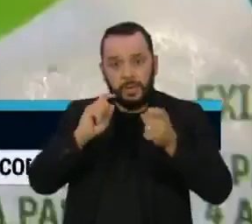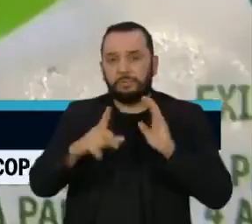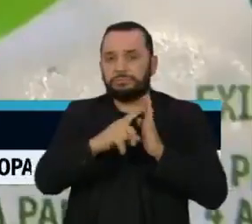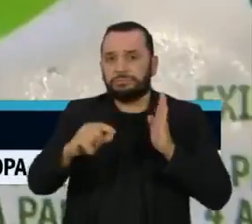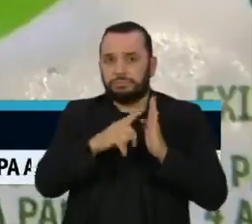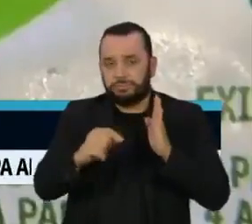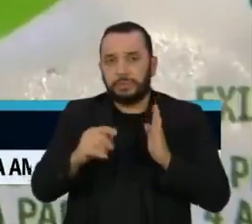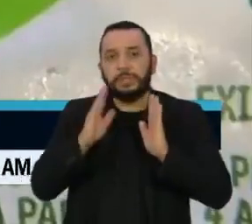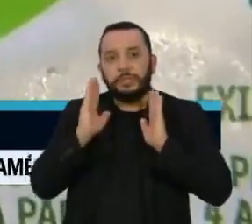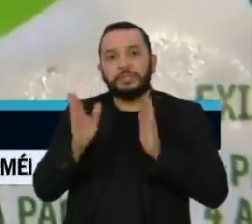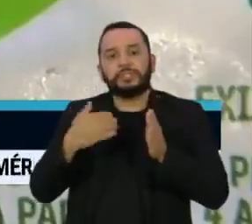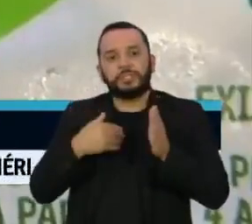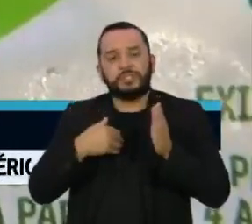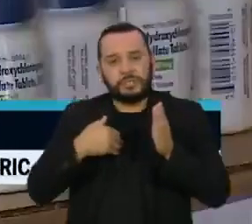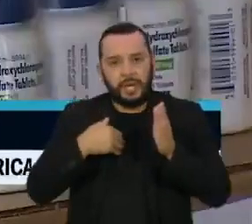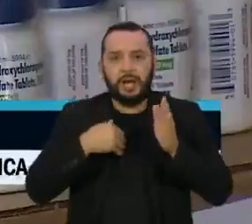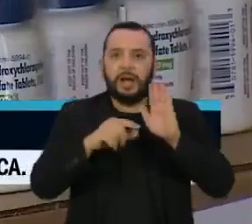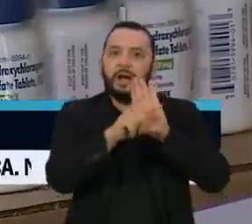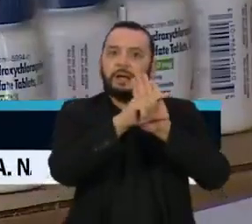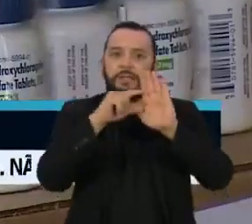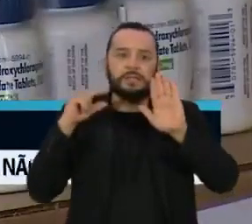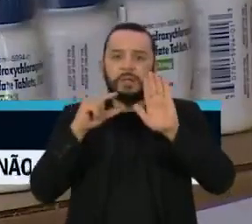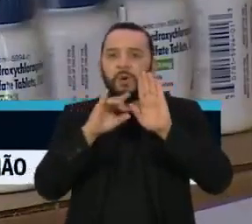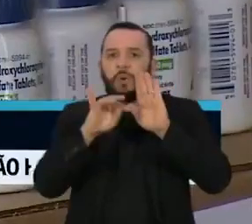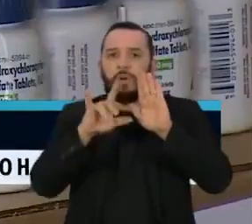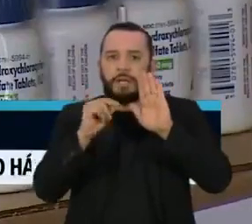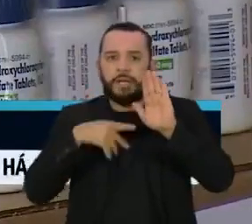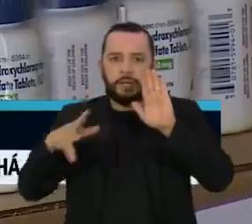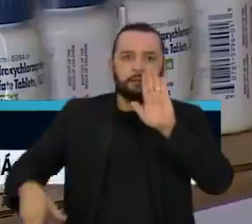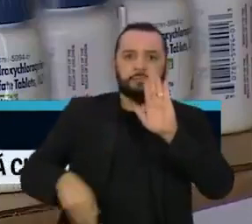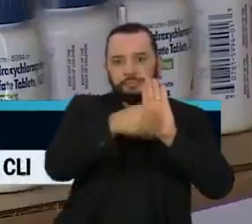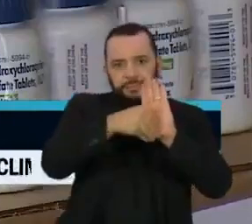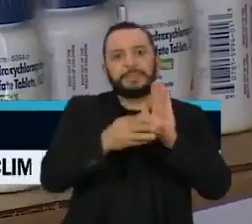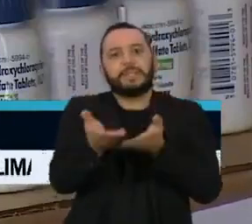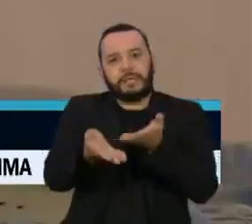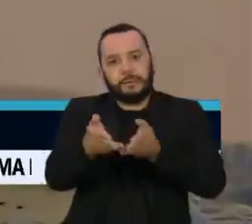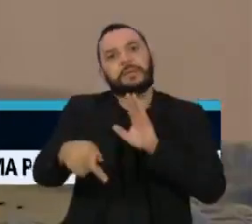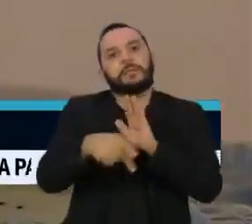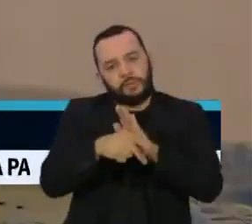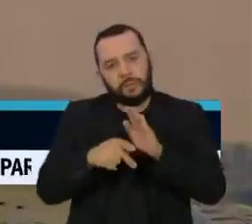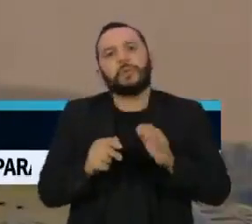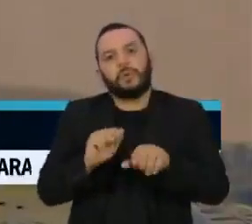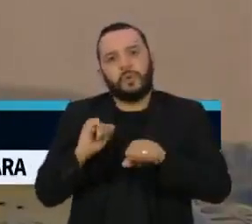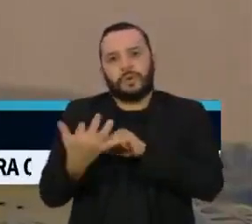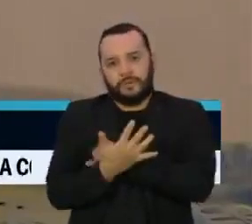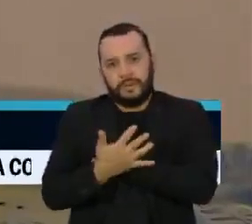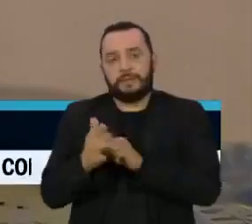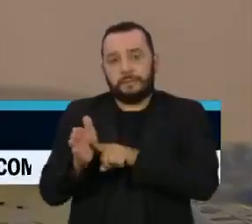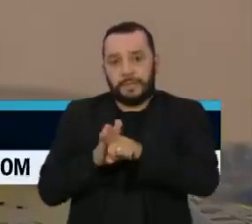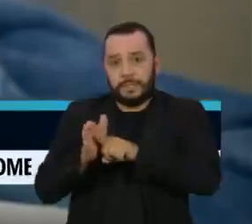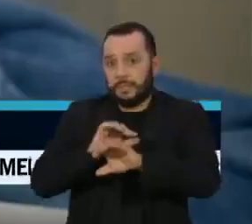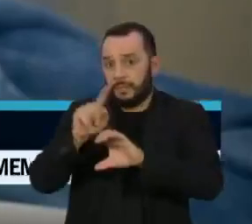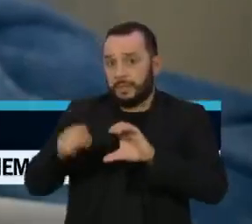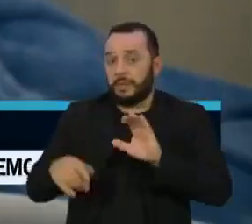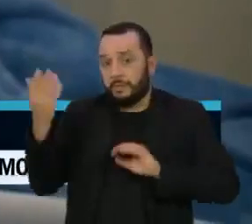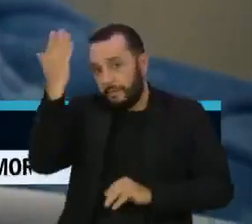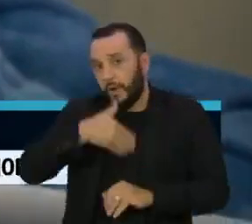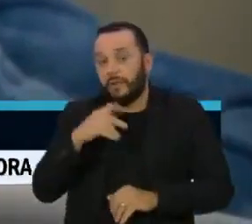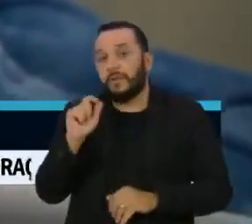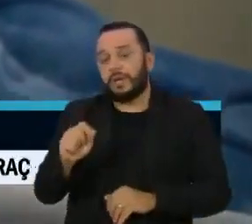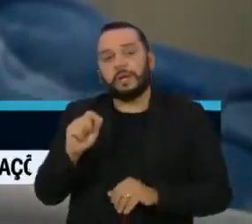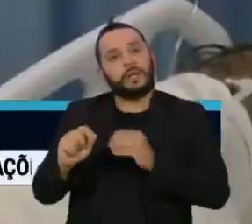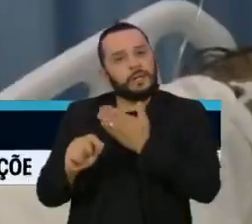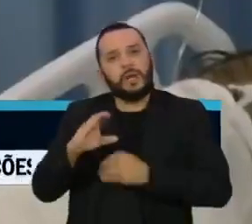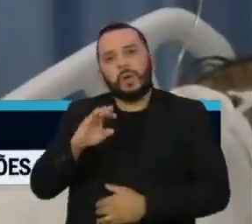mudança da bula da cloroquina para incluir o medicamento como tratamento da covid-19. Estudos científicos já comprovaram que a